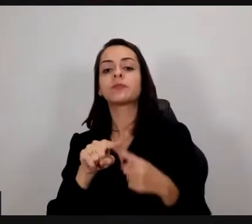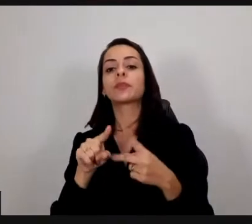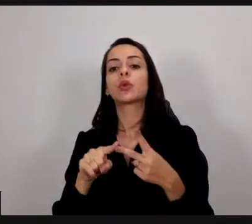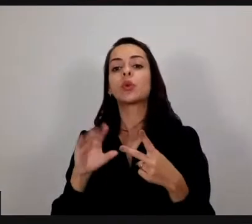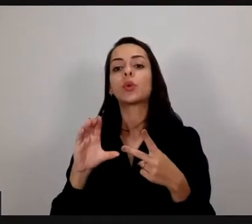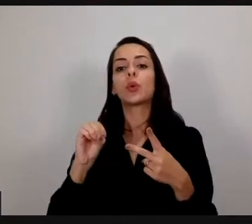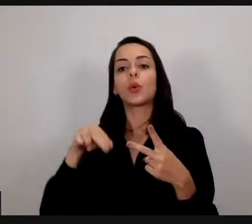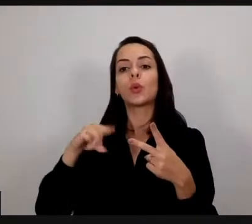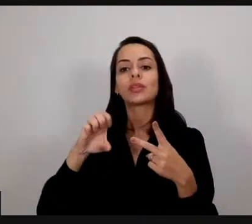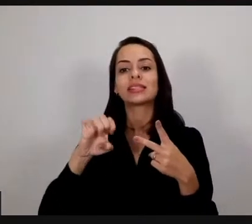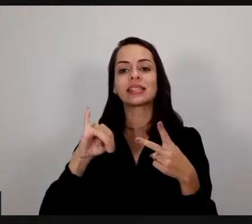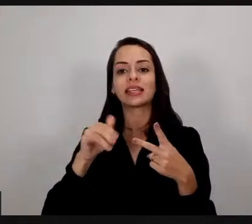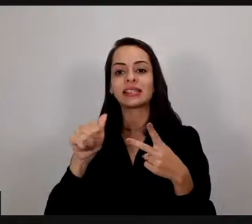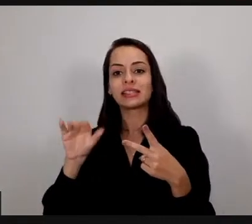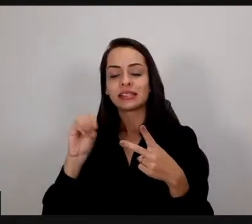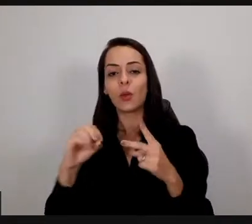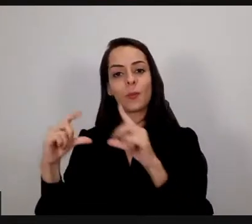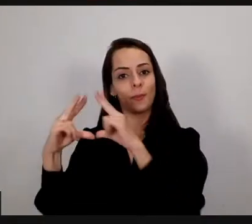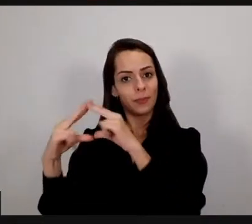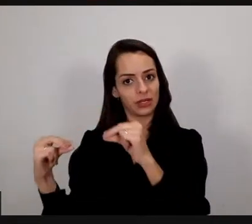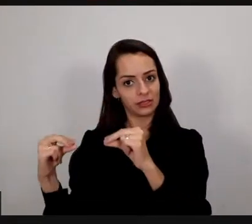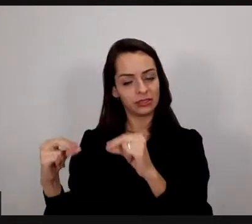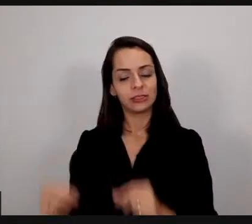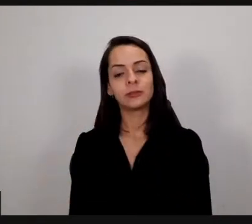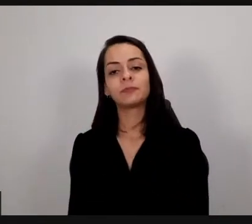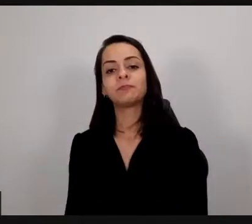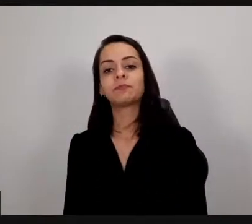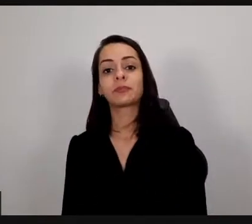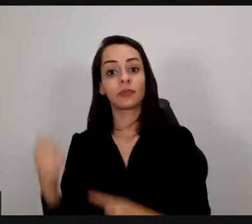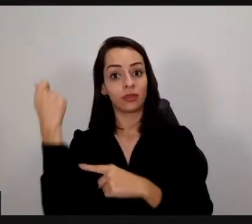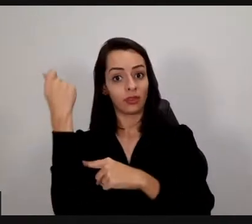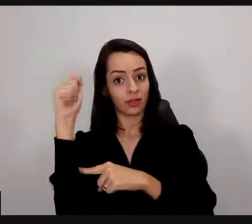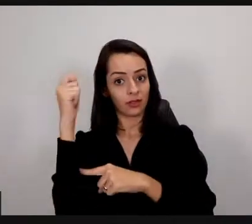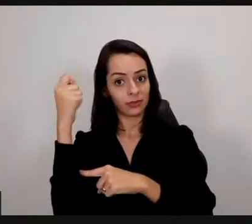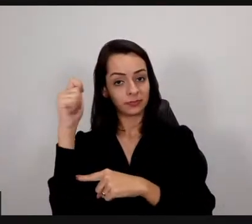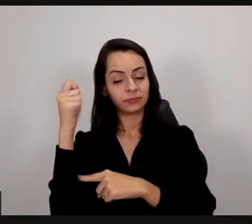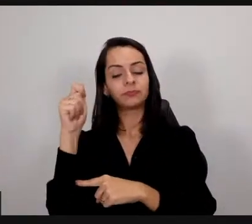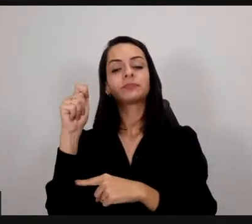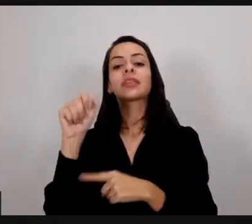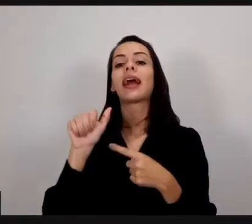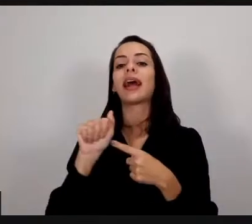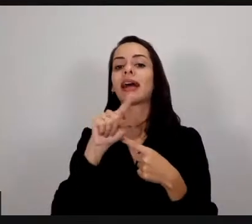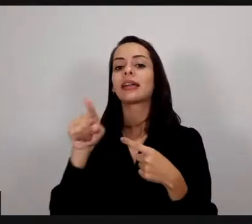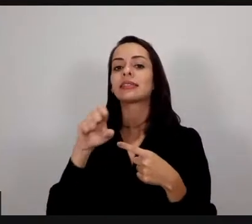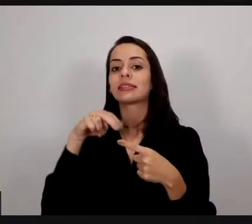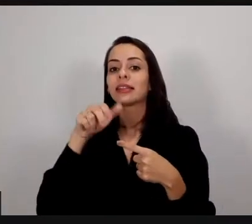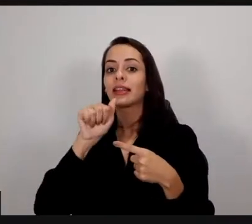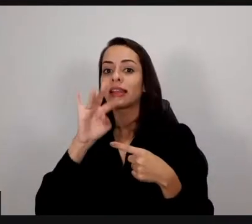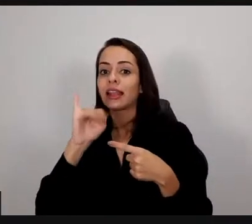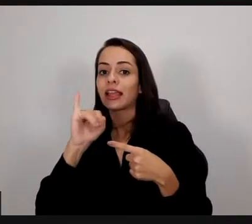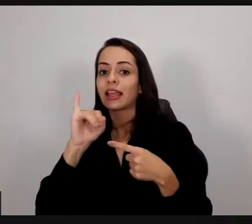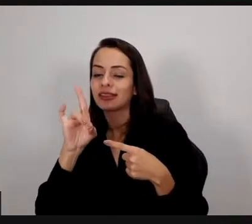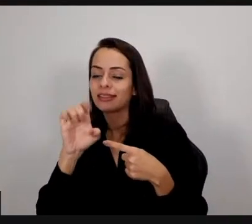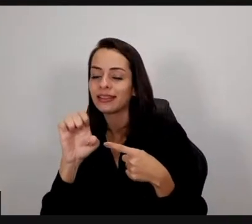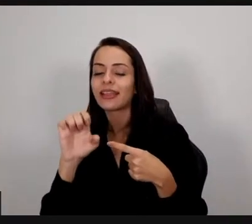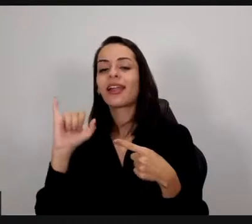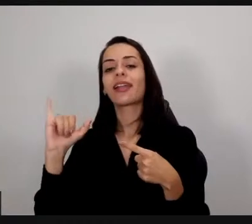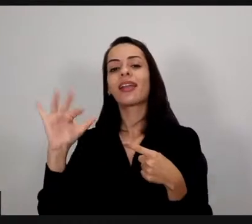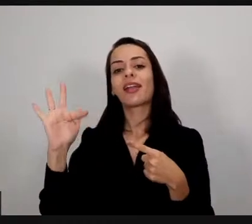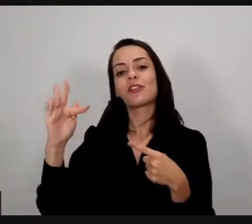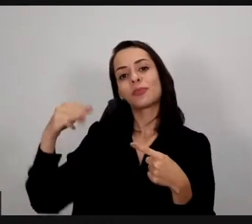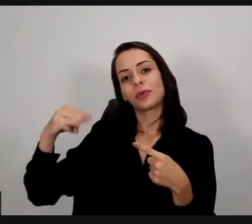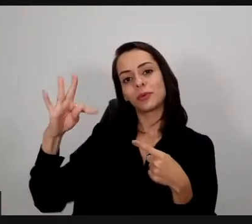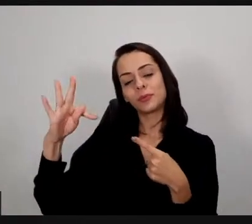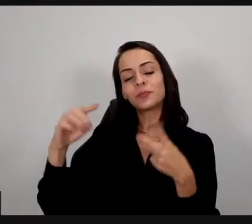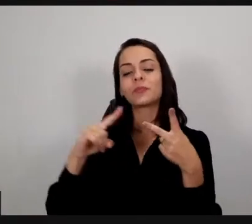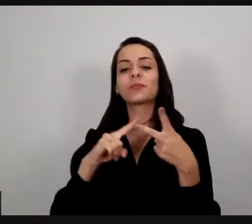Brasília no campus Araçuaí a Zenaide Vieira do Instituto Federal Mato Grosso do Sul e o Bruno Garces do Instituto Federal do